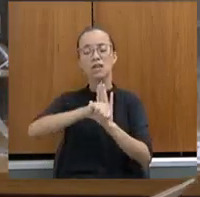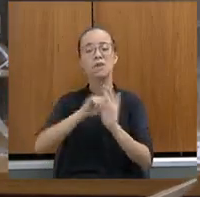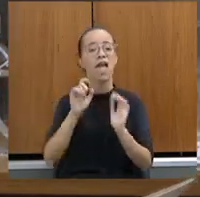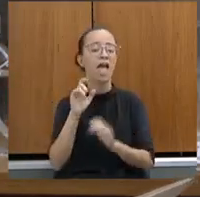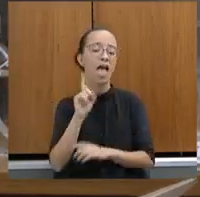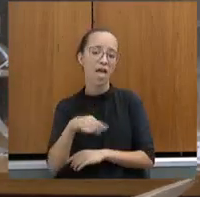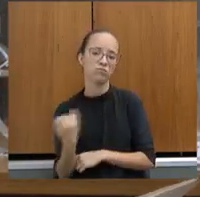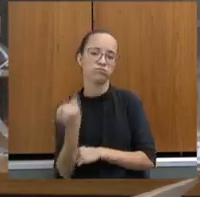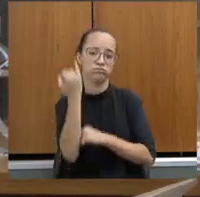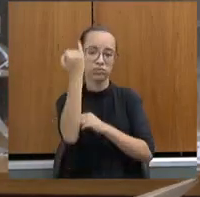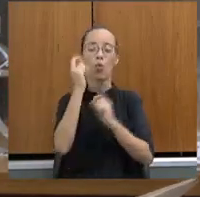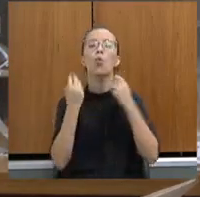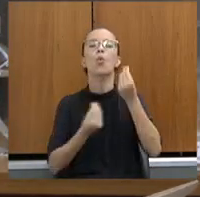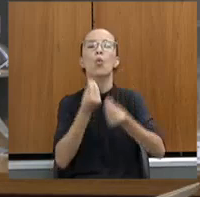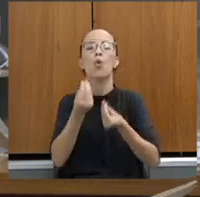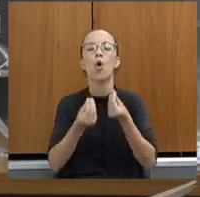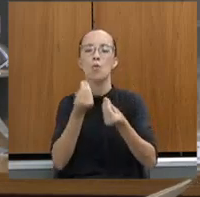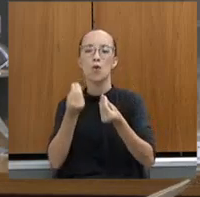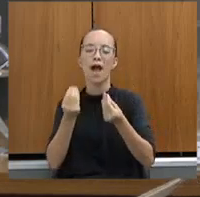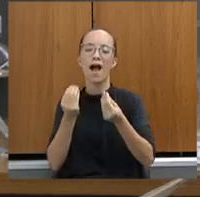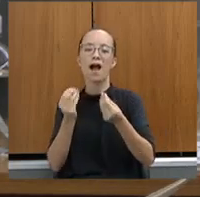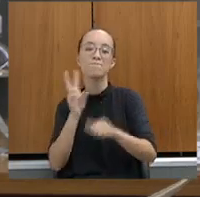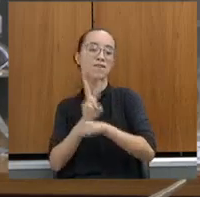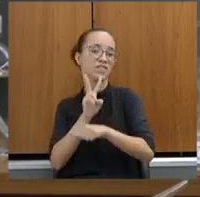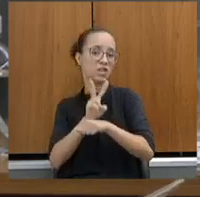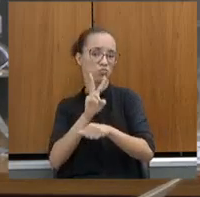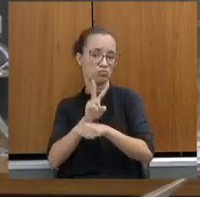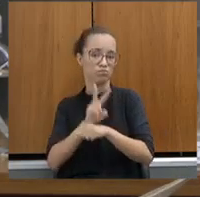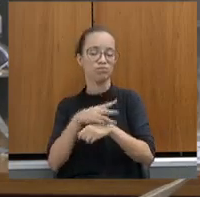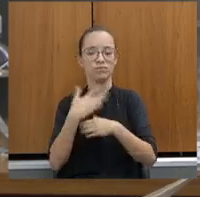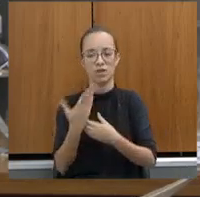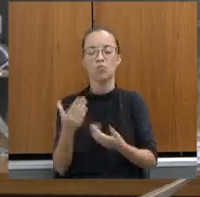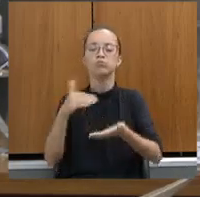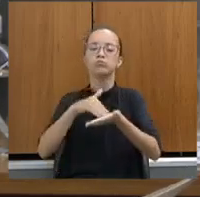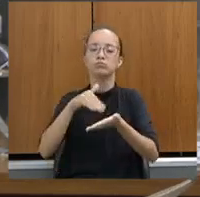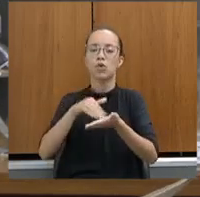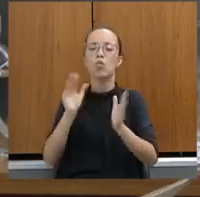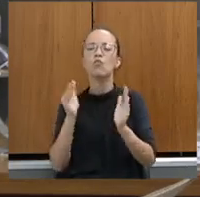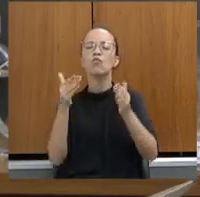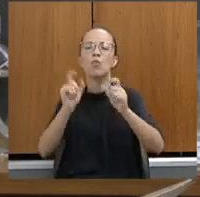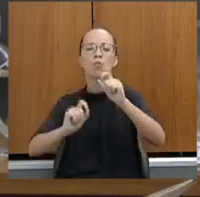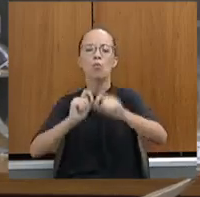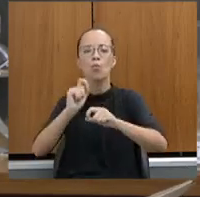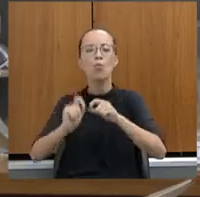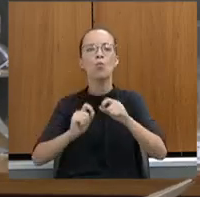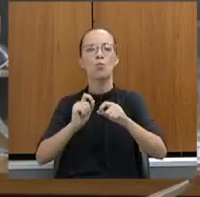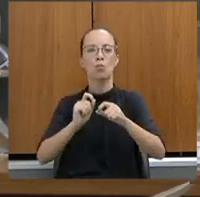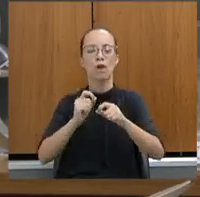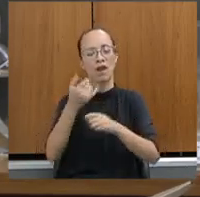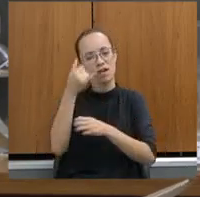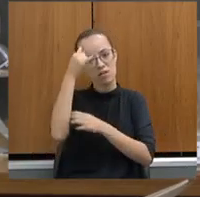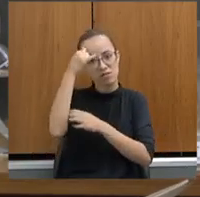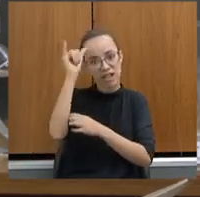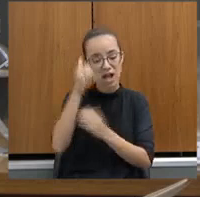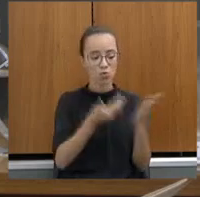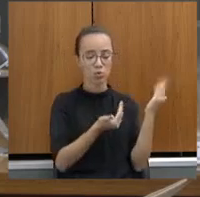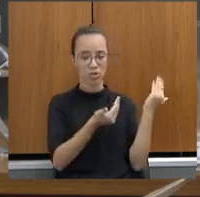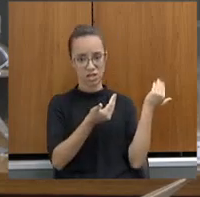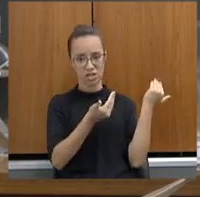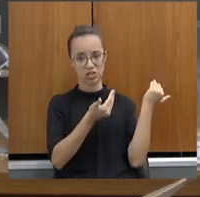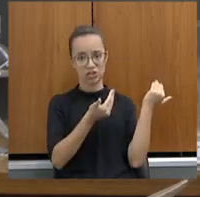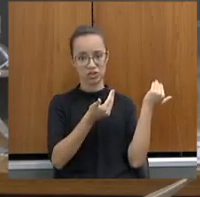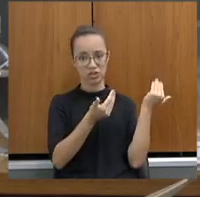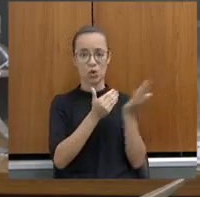só acontece através da prevenção. Então, na nossa subsecretaria de prevenção, o foco principal é justamente esse, evitar que aquela adolescente